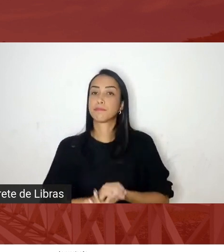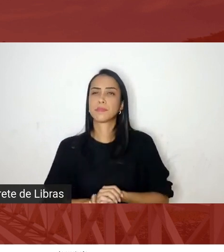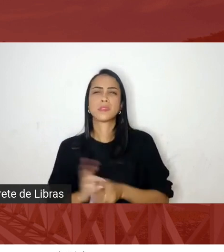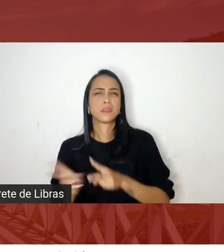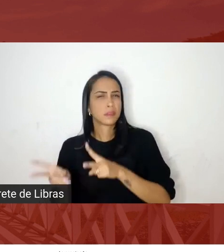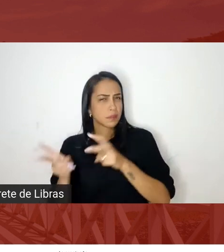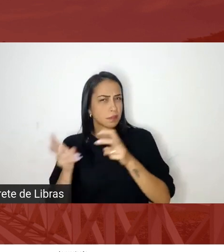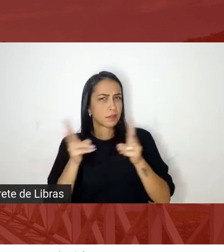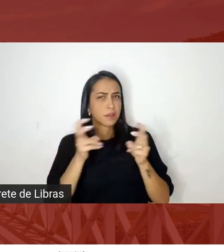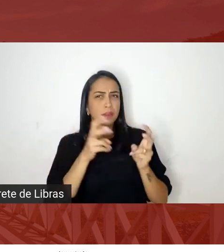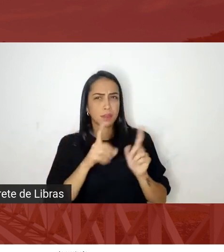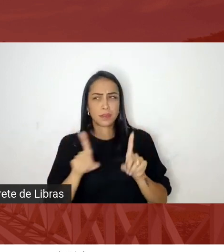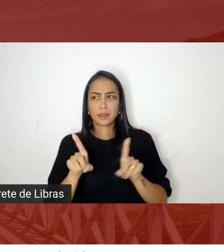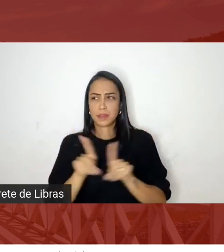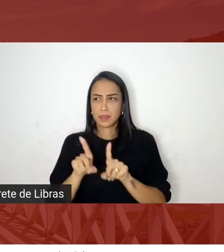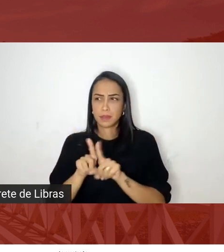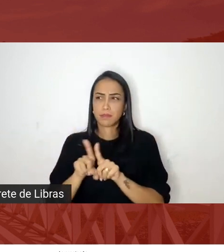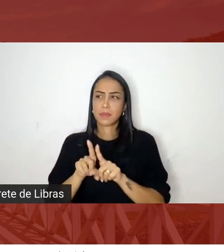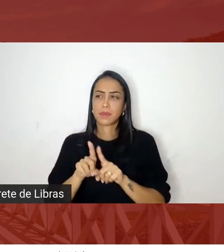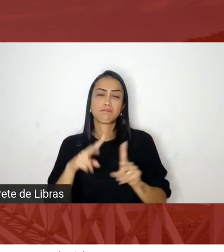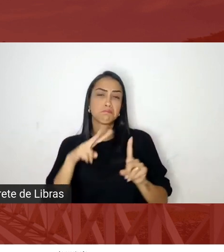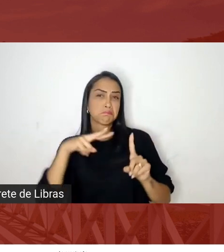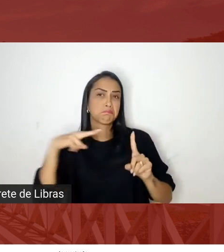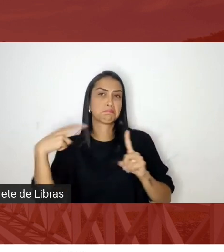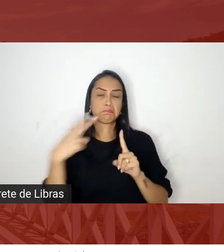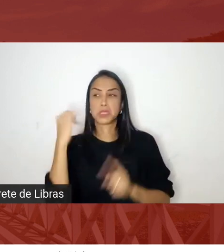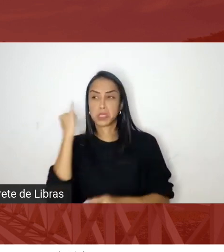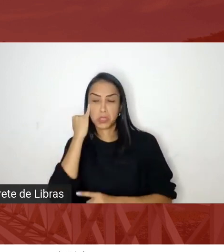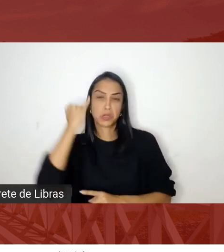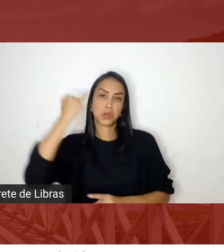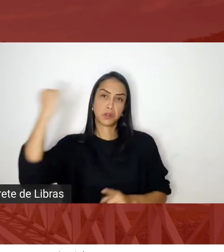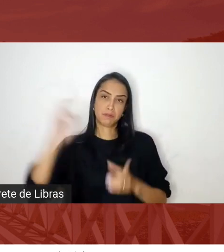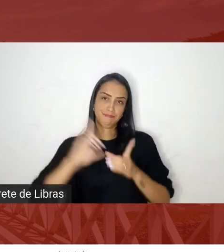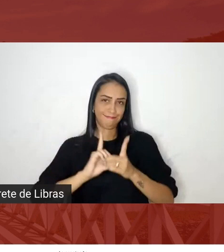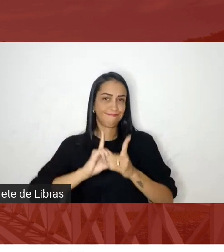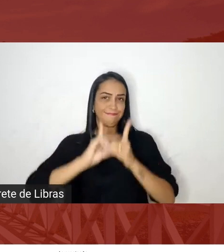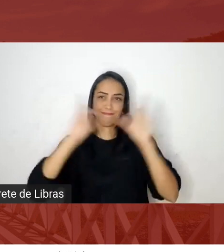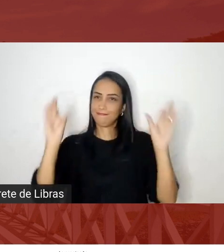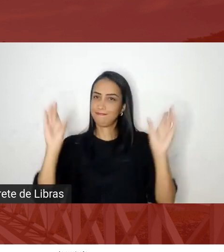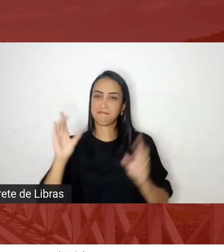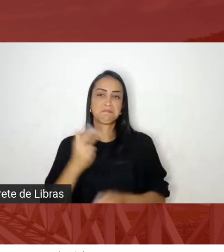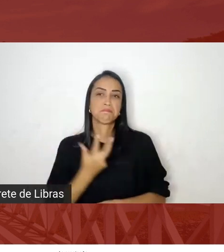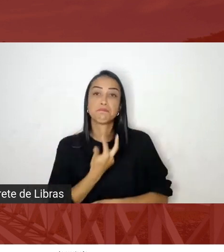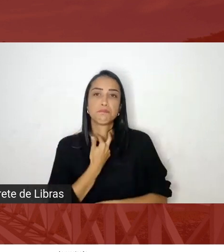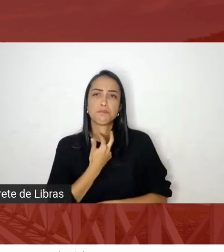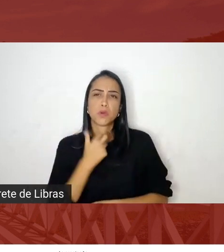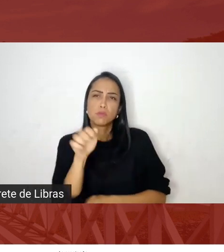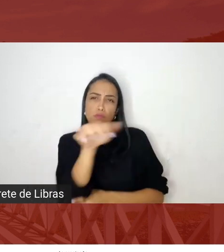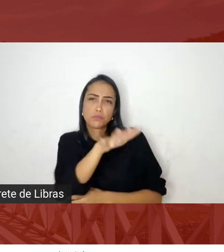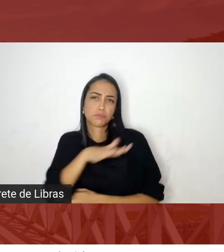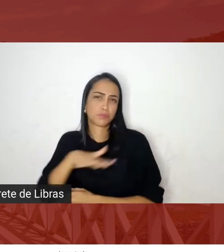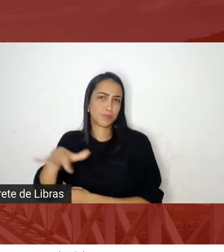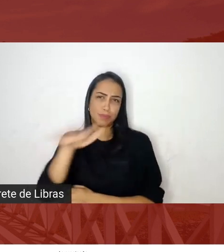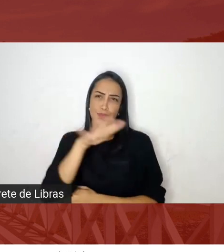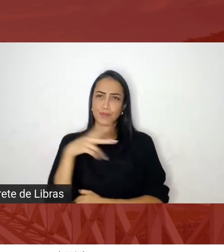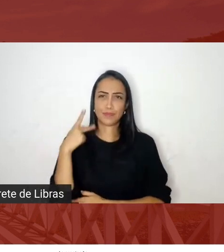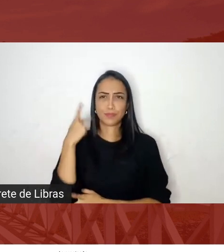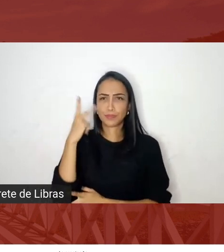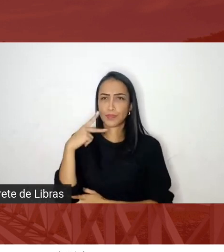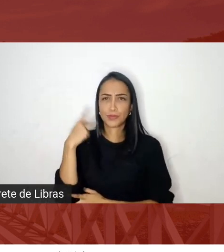ideológica em que a democracia não deve ser um espaço político colocado em mesa de